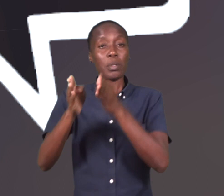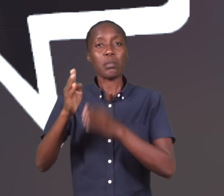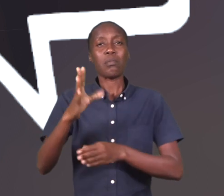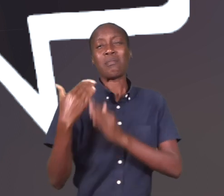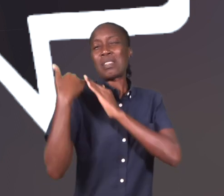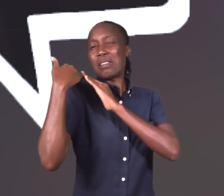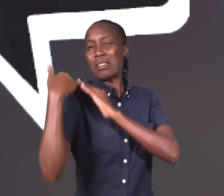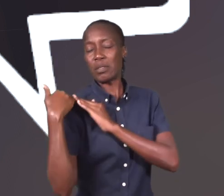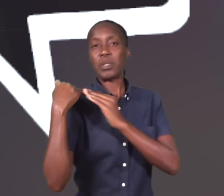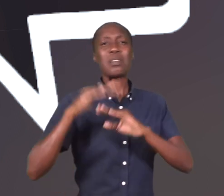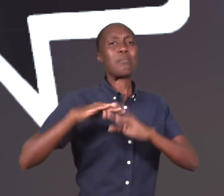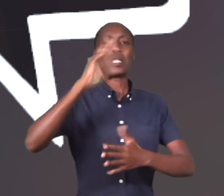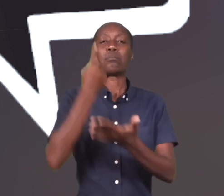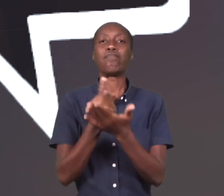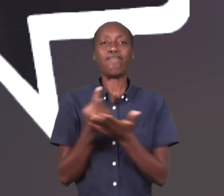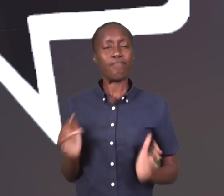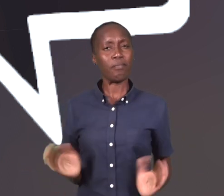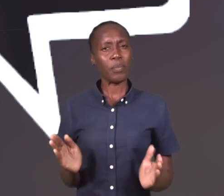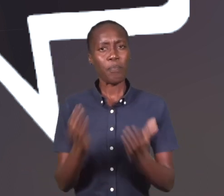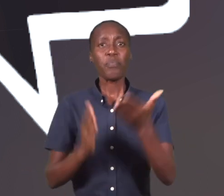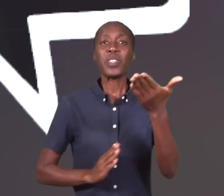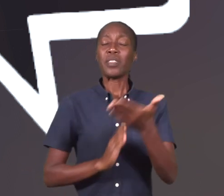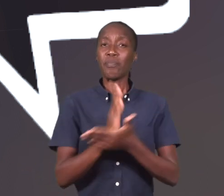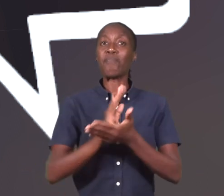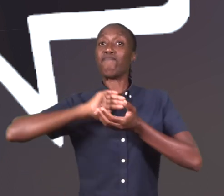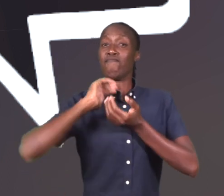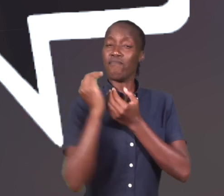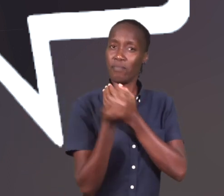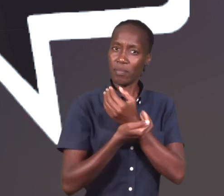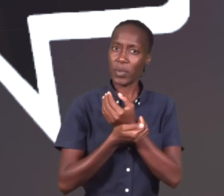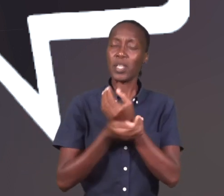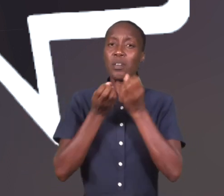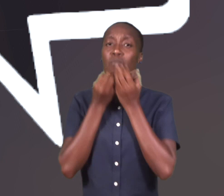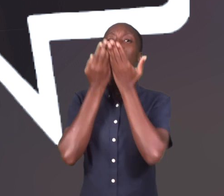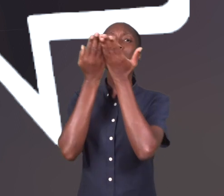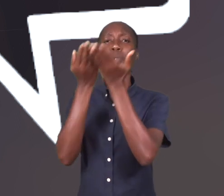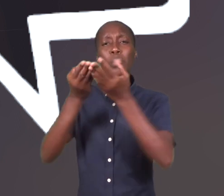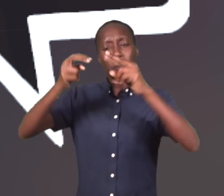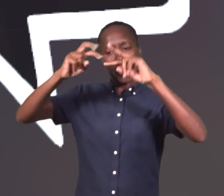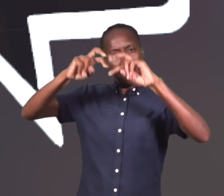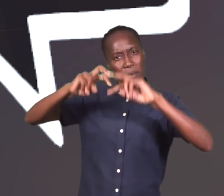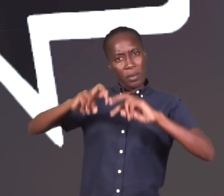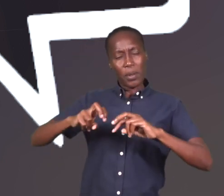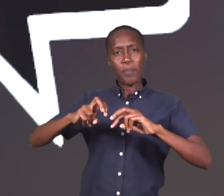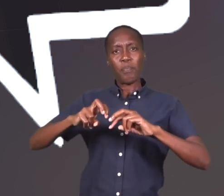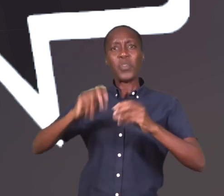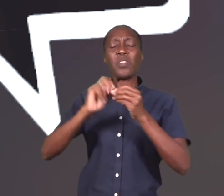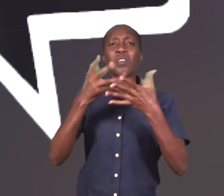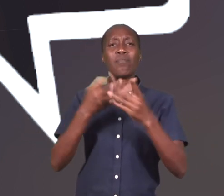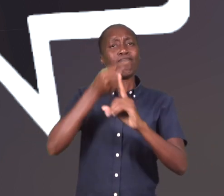jornalistas desempenham um papel crucial na promoção e defesa dos direitos humanos ao relatar,